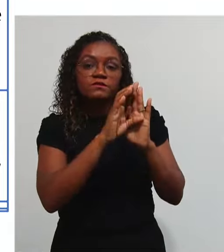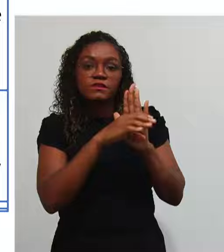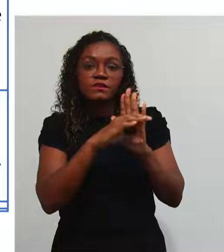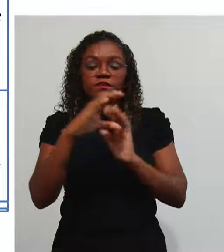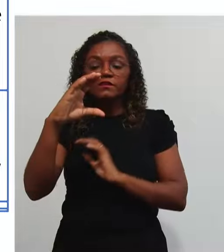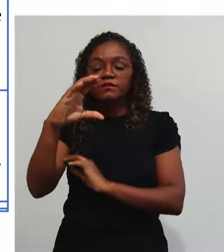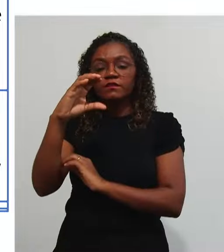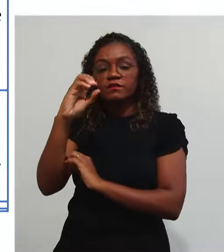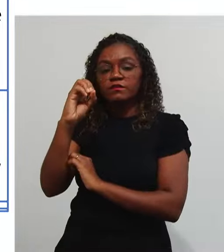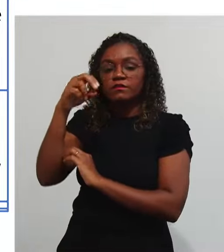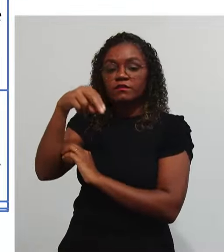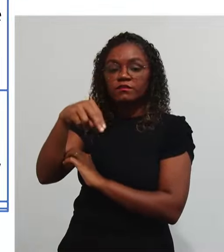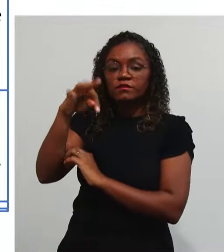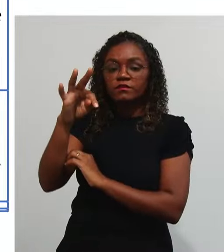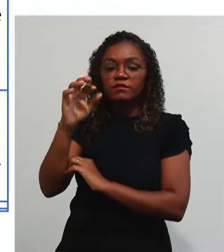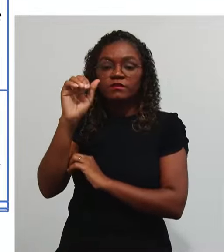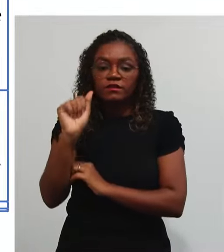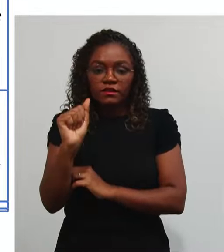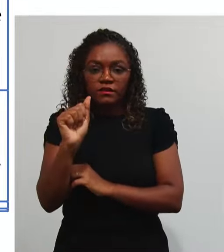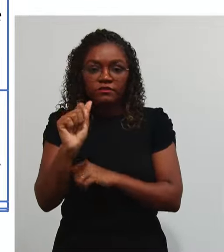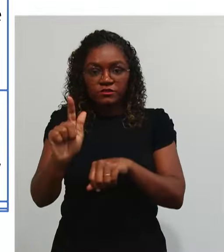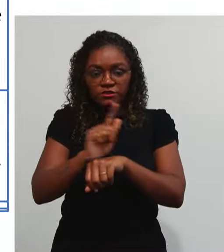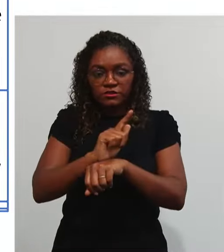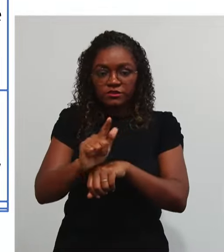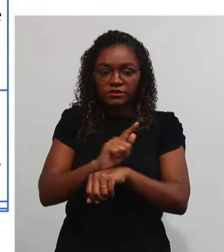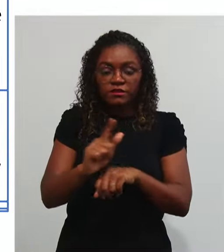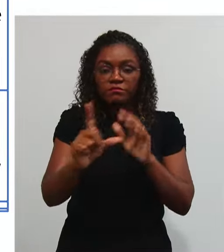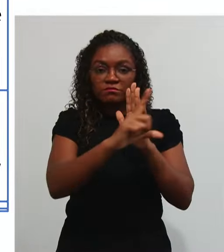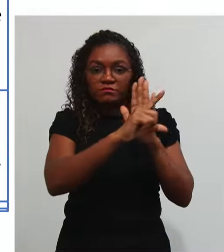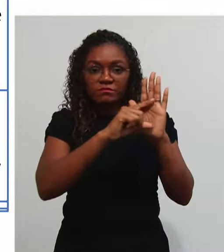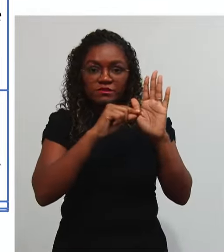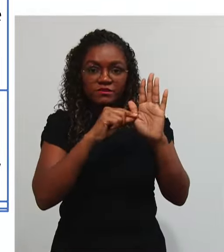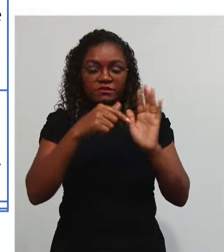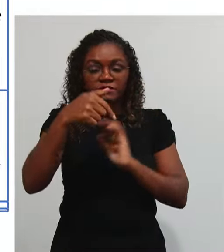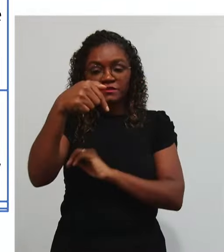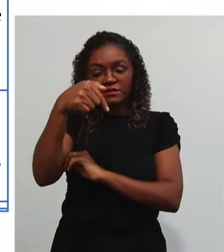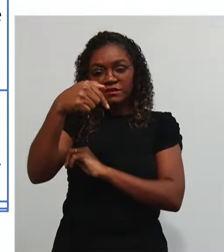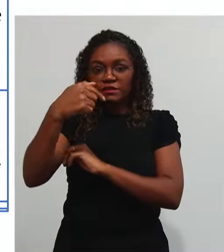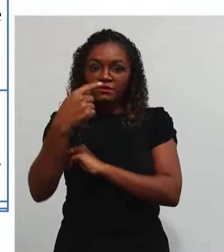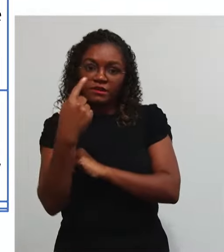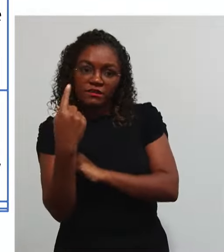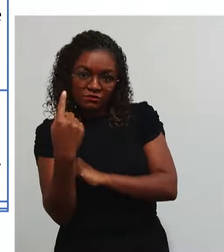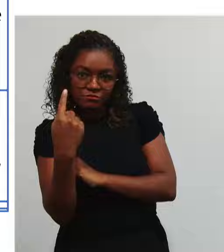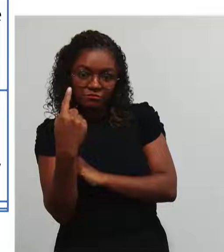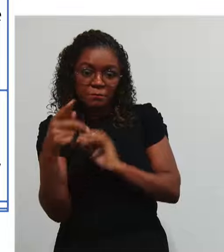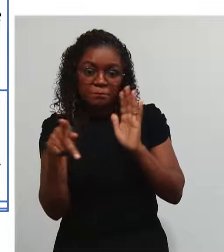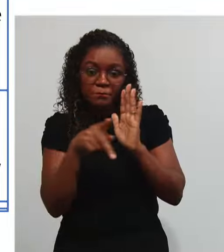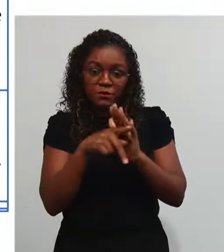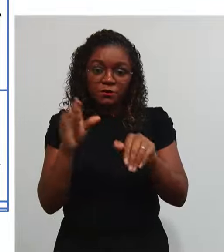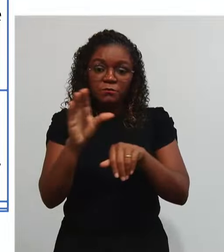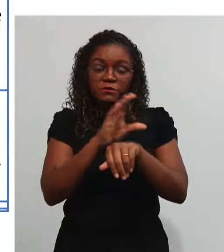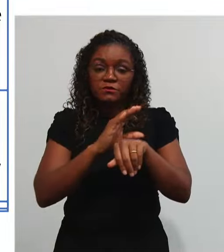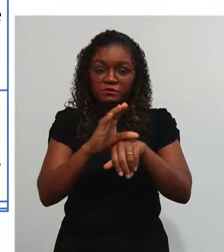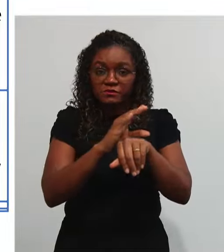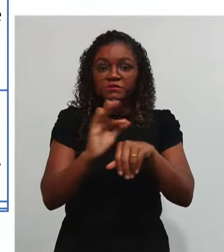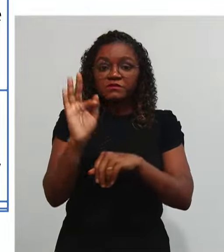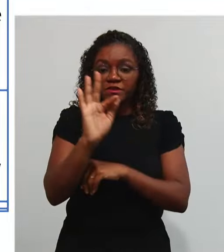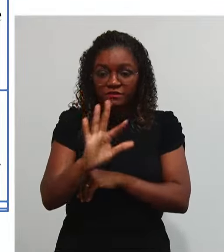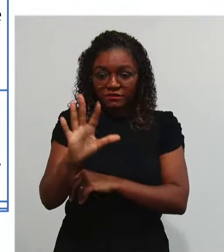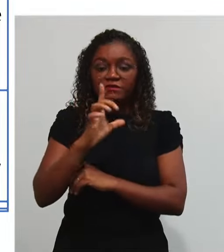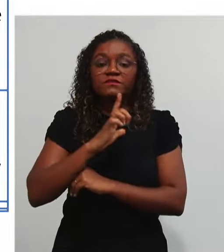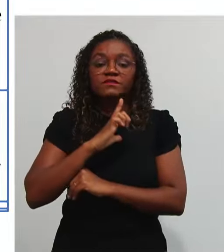gestão Provém Do artigo 71 Da nossa Constituição Também Chamadas De contas Dos